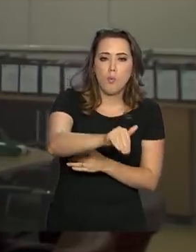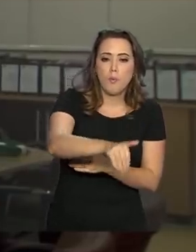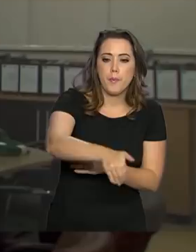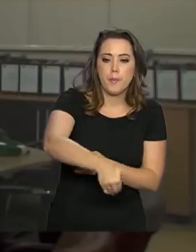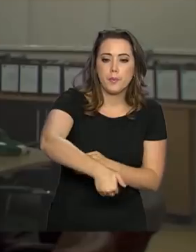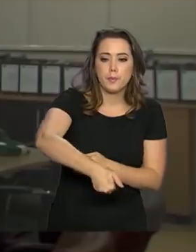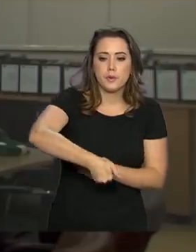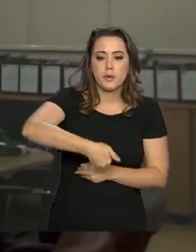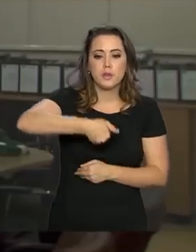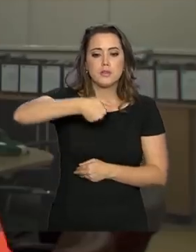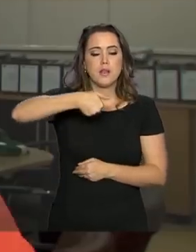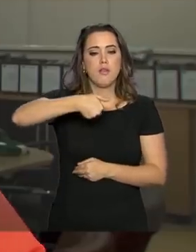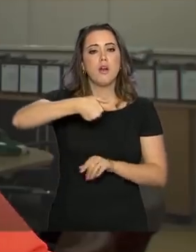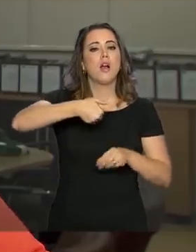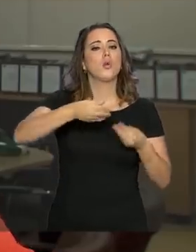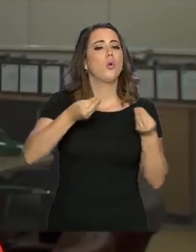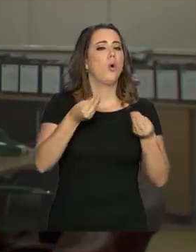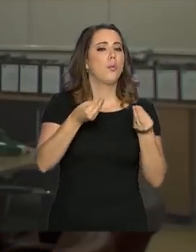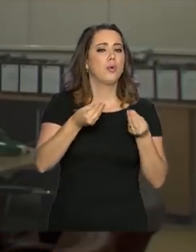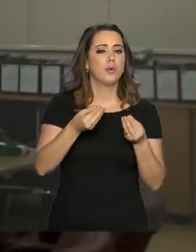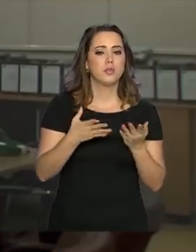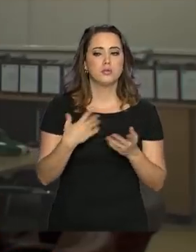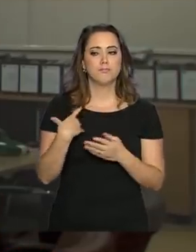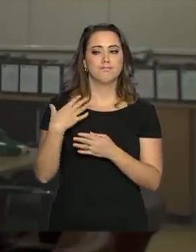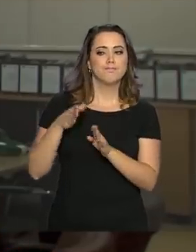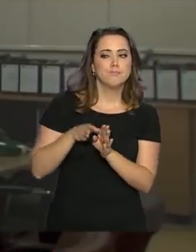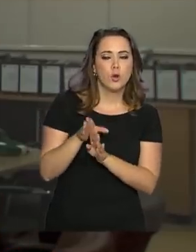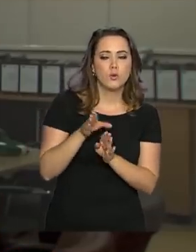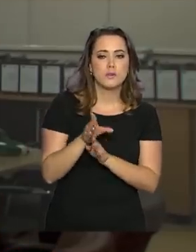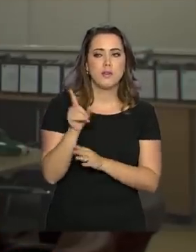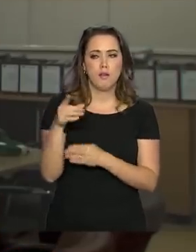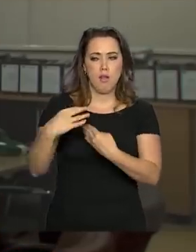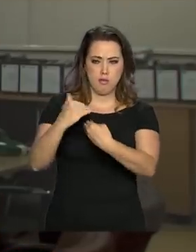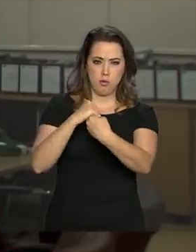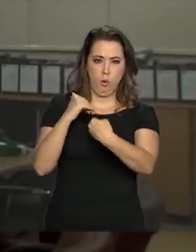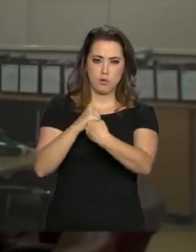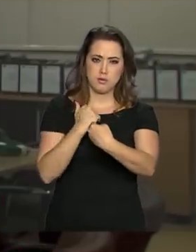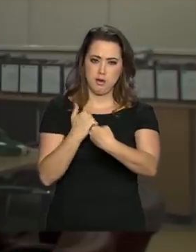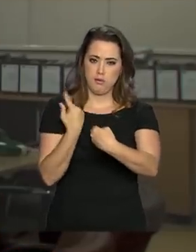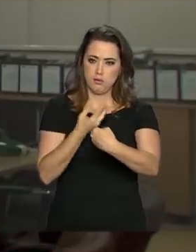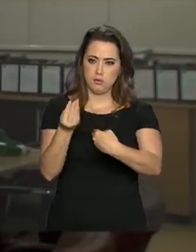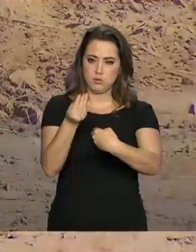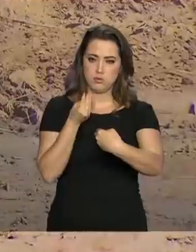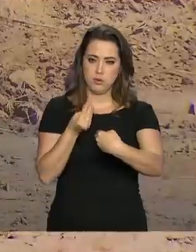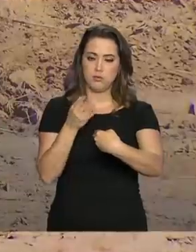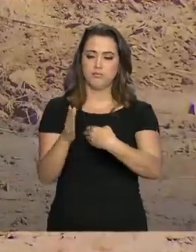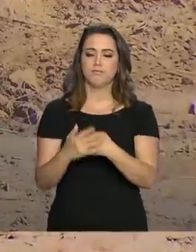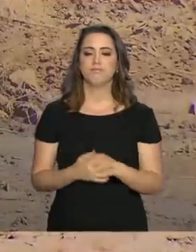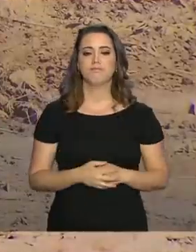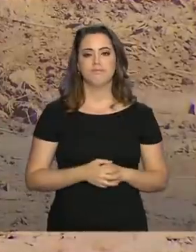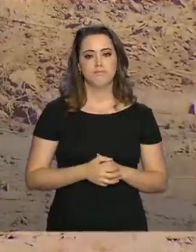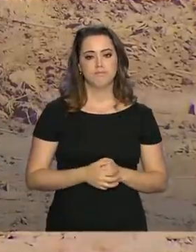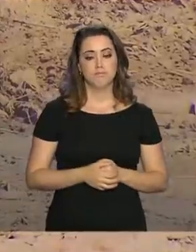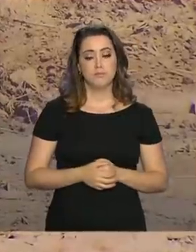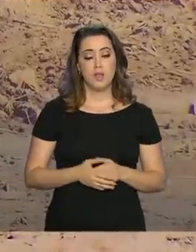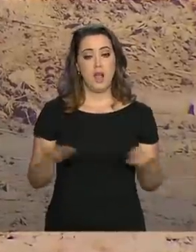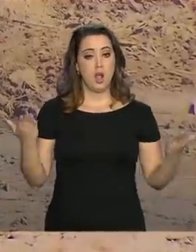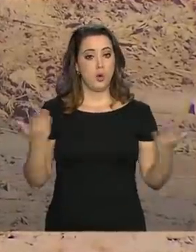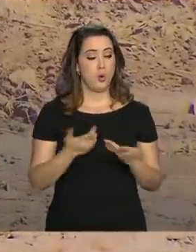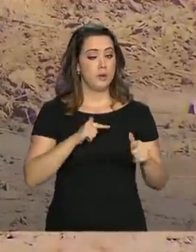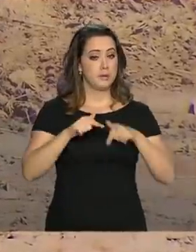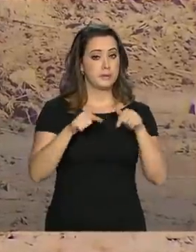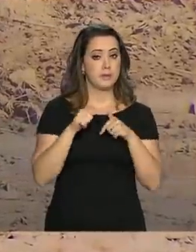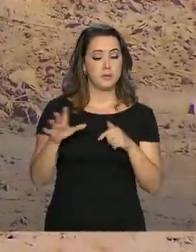Então, nós pegamos aí uma diretriz final, uma sugestão final por parte deles como contribuição. Agora, as operações de